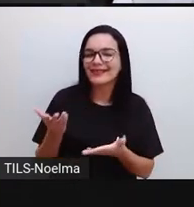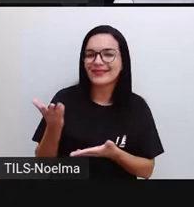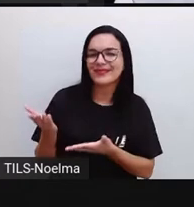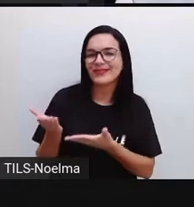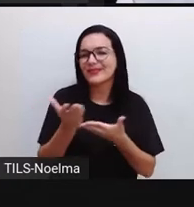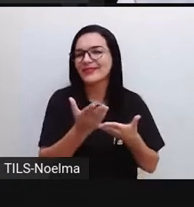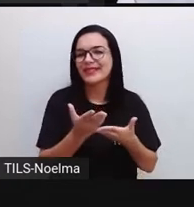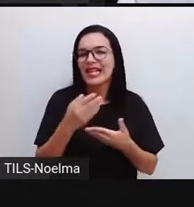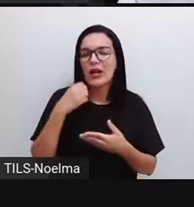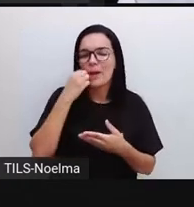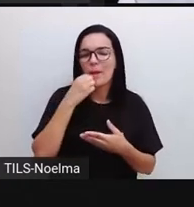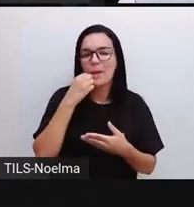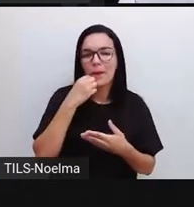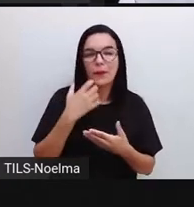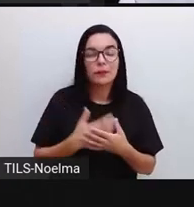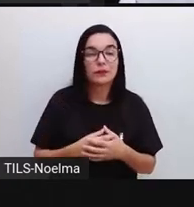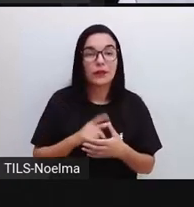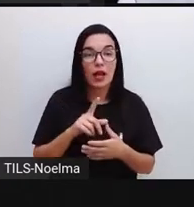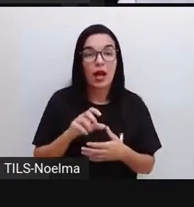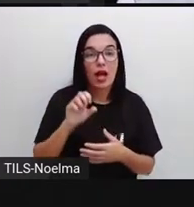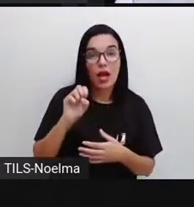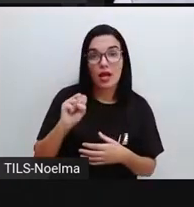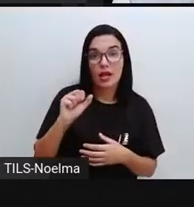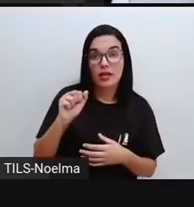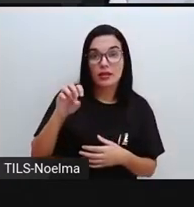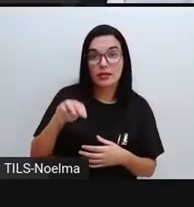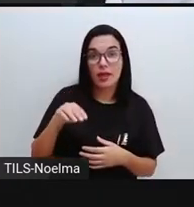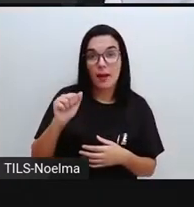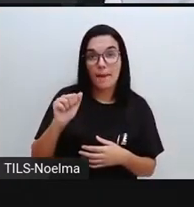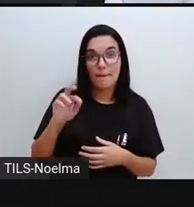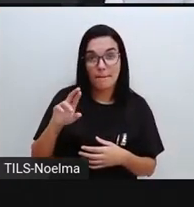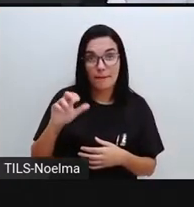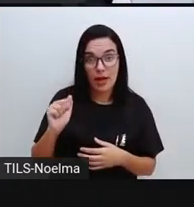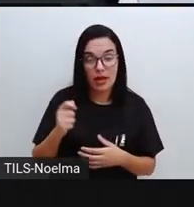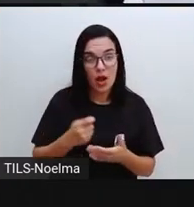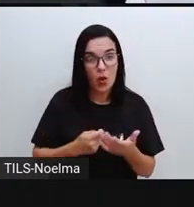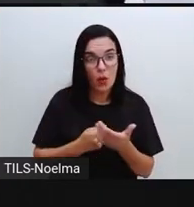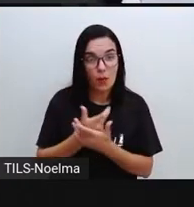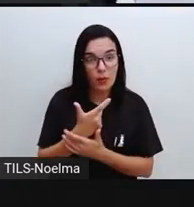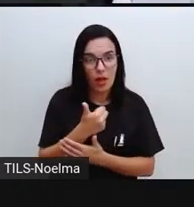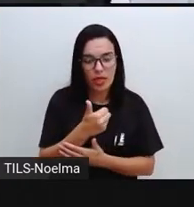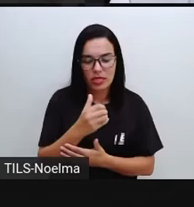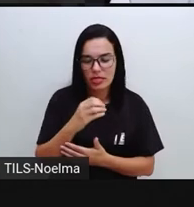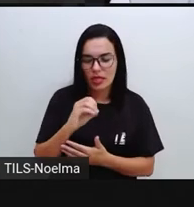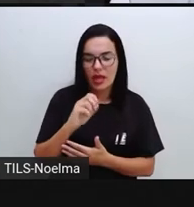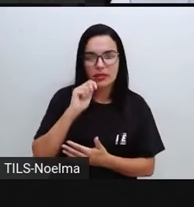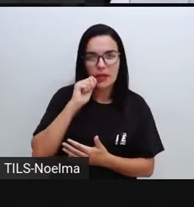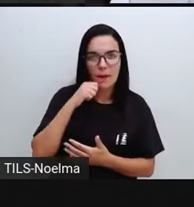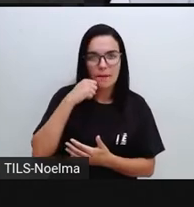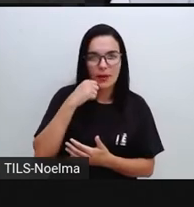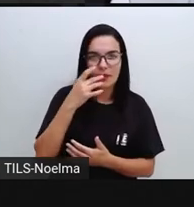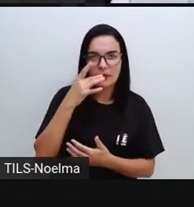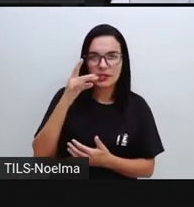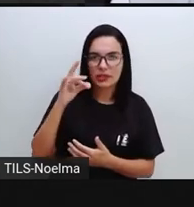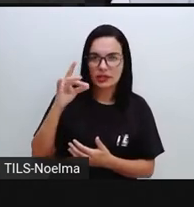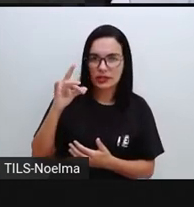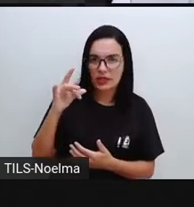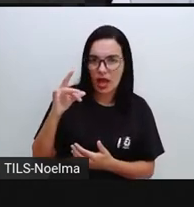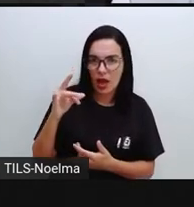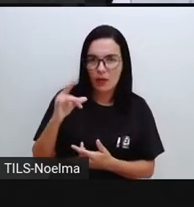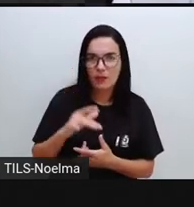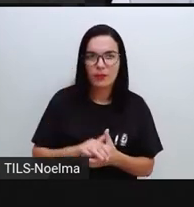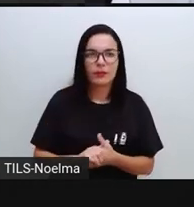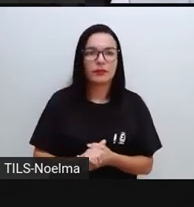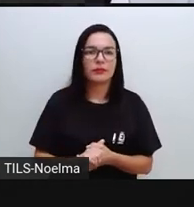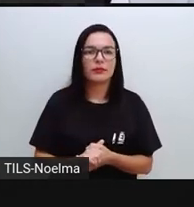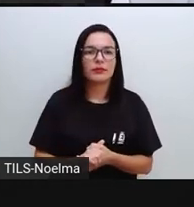pouquinho, ó. Samara comprou 10 pães franceses. João comprou 4 pães de sal, né? Ô, perdão,